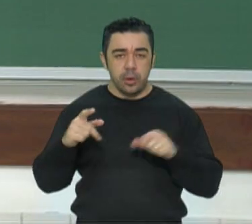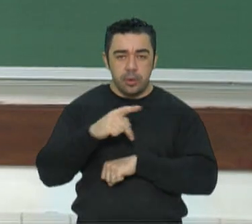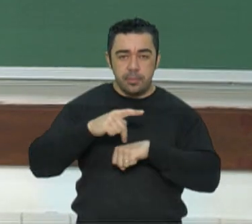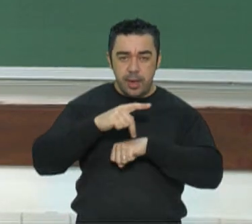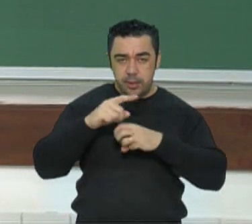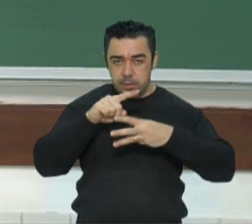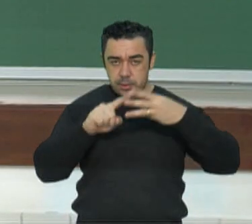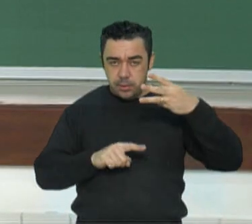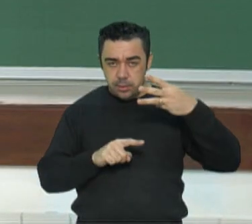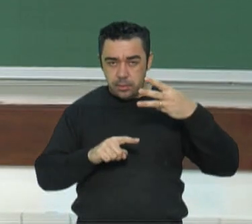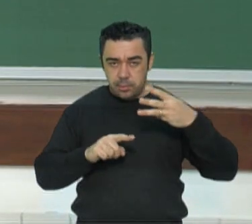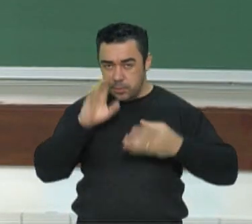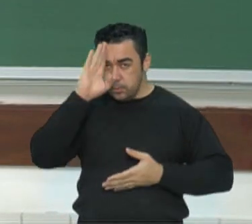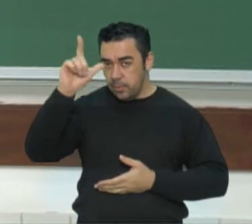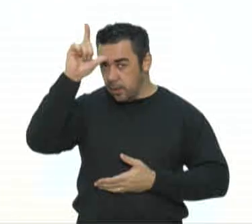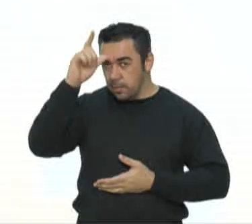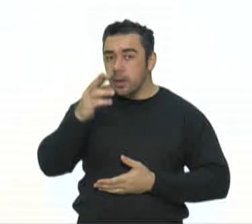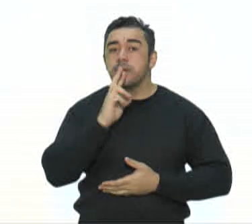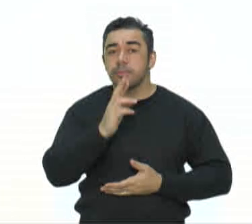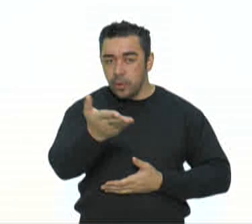Alemanha? Responde aí.